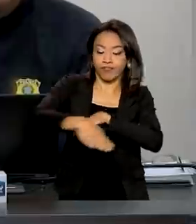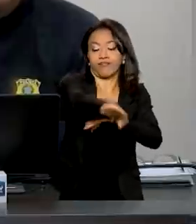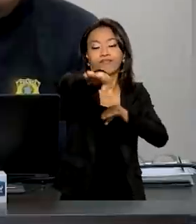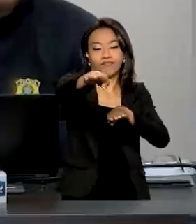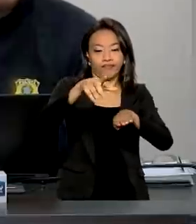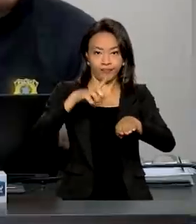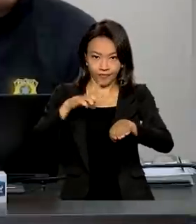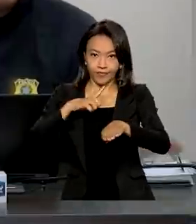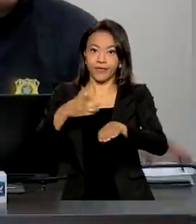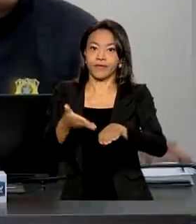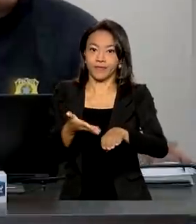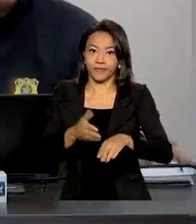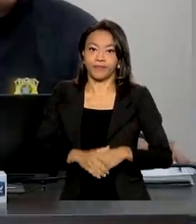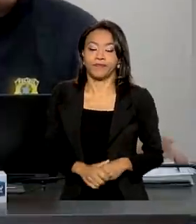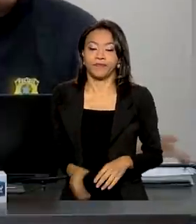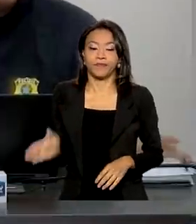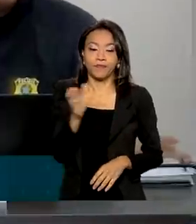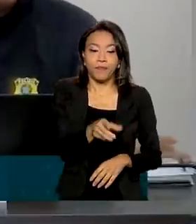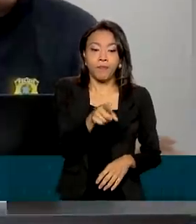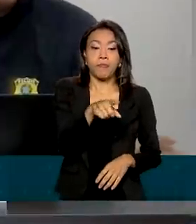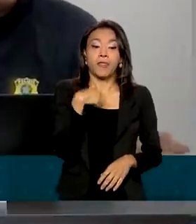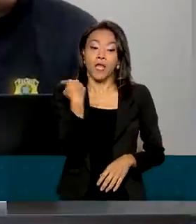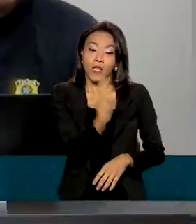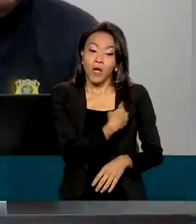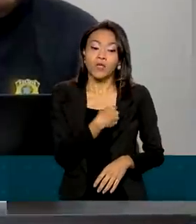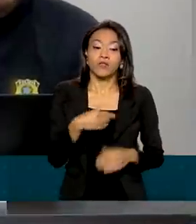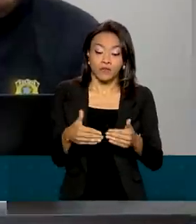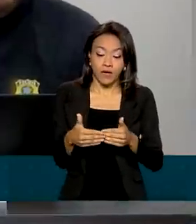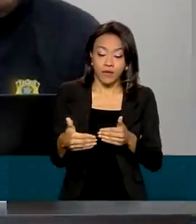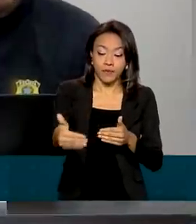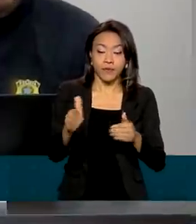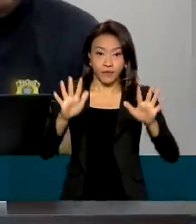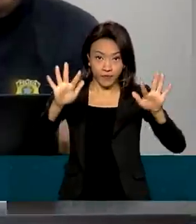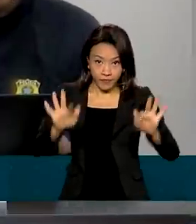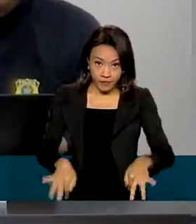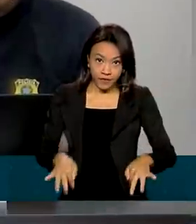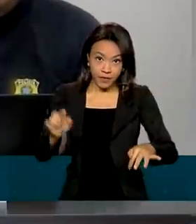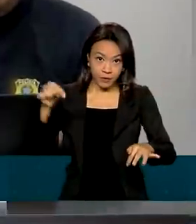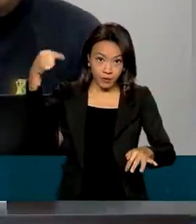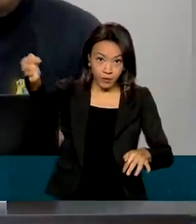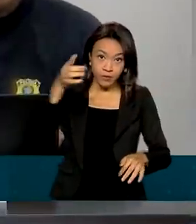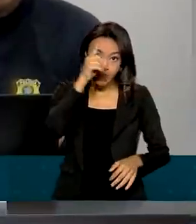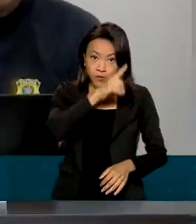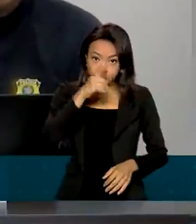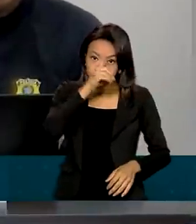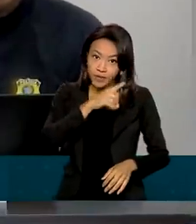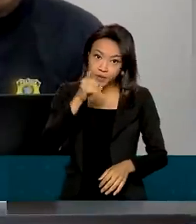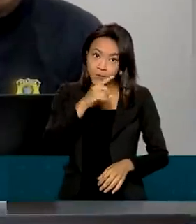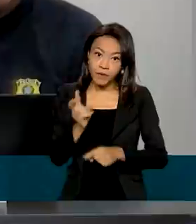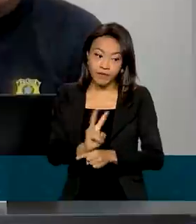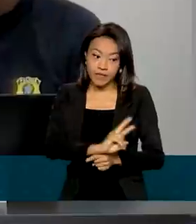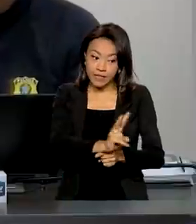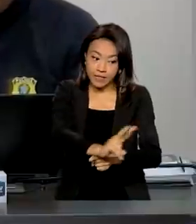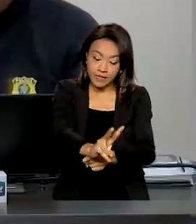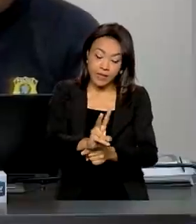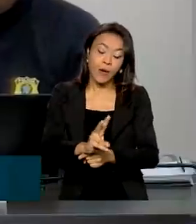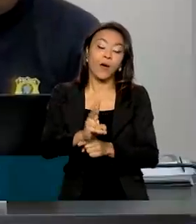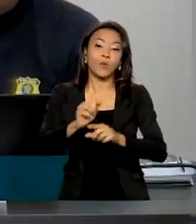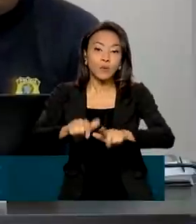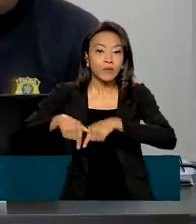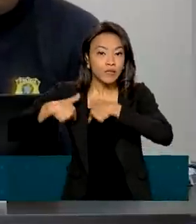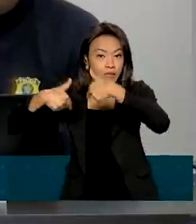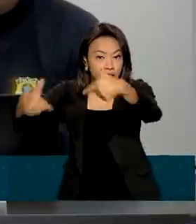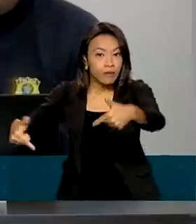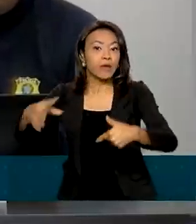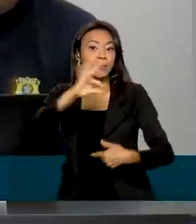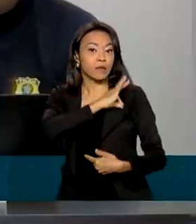Para as próximas operações, apesar de termos o encerramento da Operação Rodovida no próximo domingo, a atuação da Polícia Rodoviária Federal no que